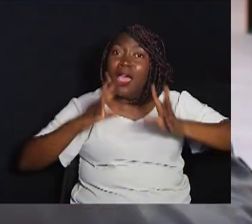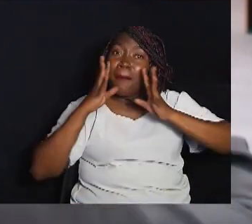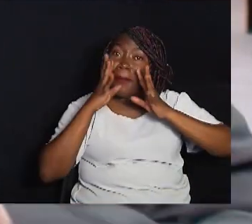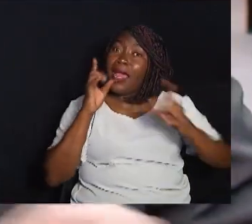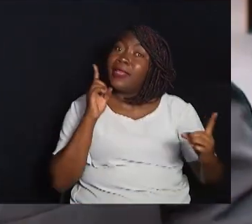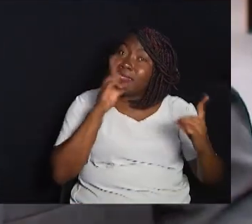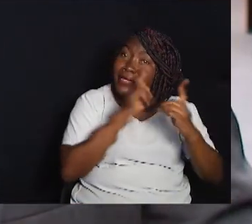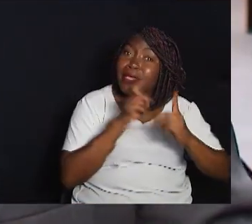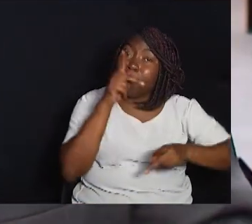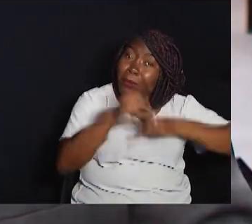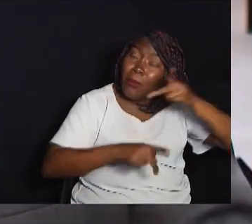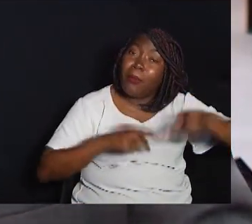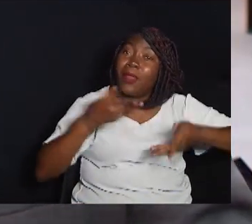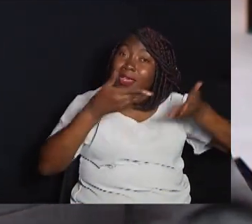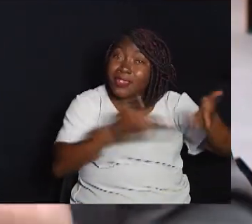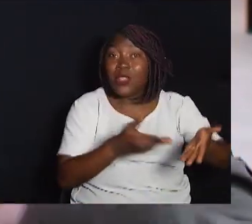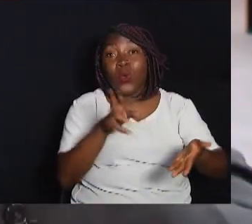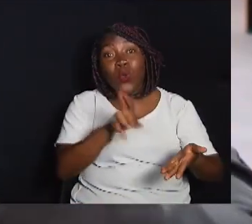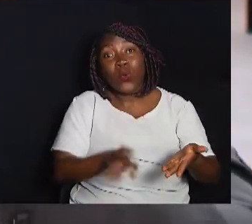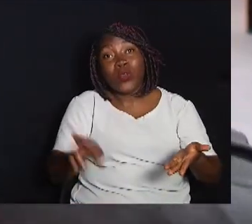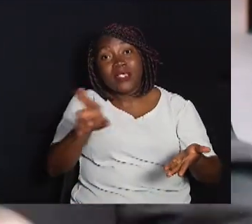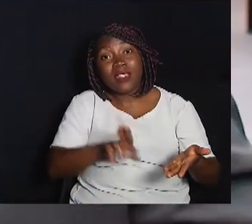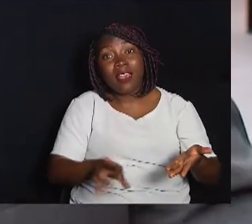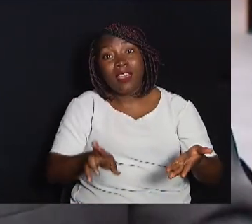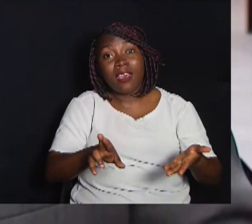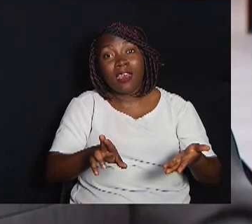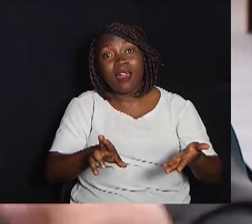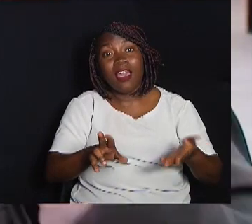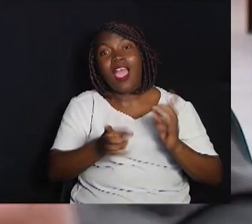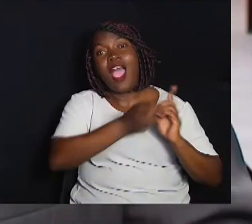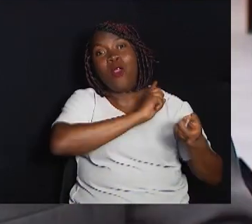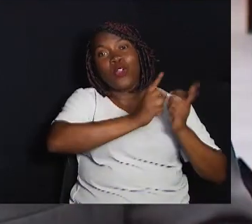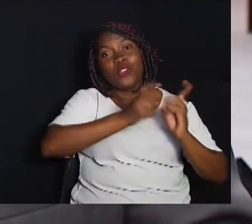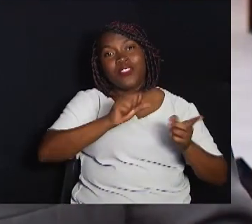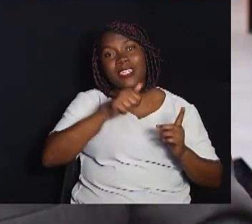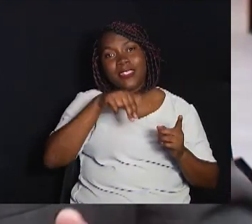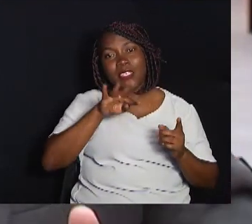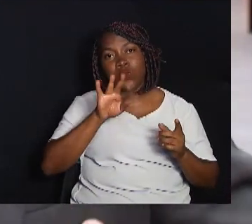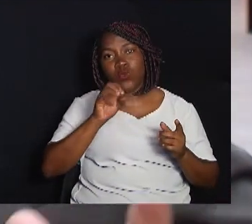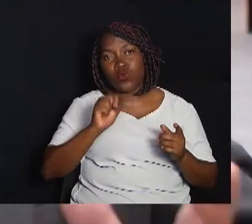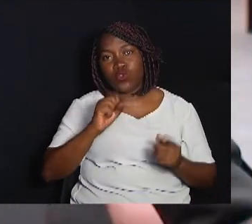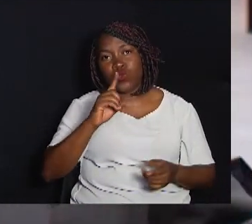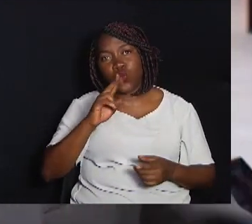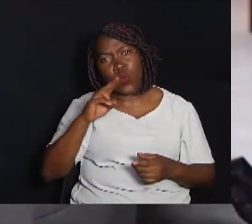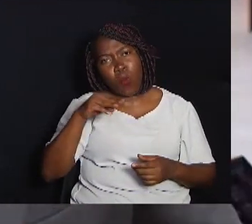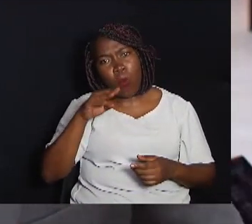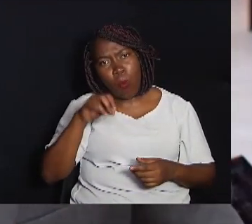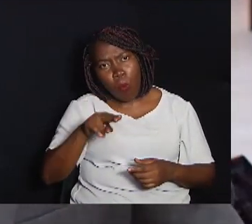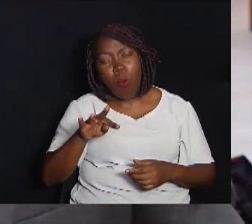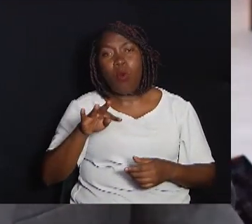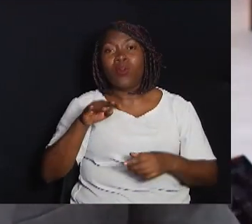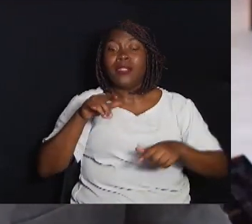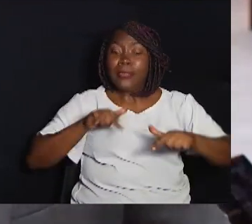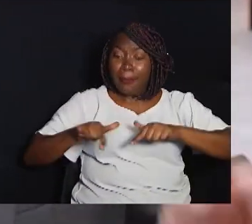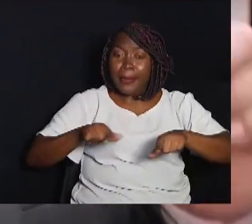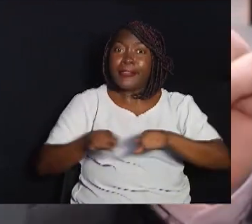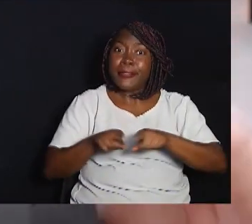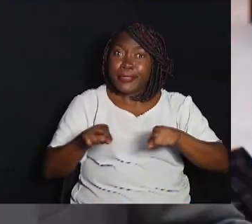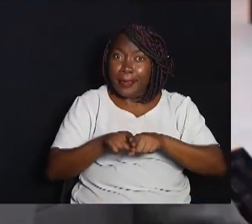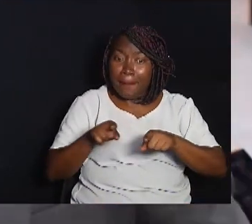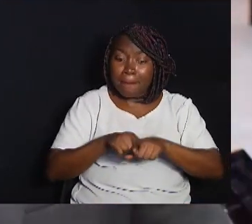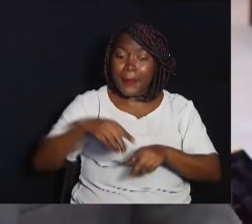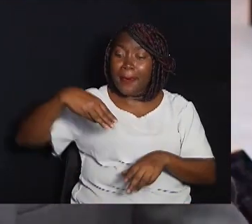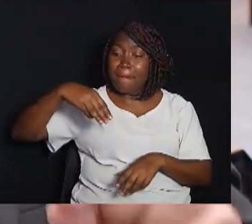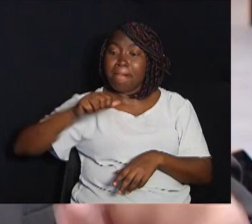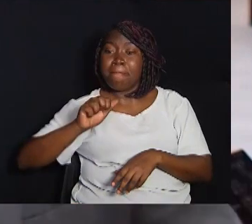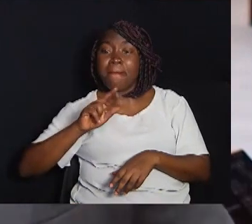população Que usa a Rodovia Santos Dumont Estamos trabalhando também pelas marginais da Santos Dumont Que